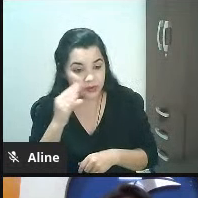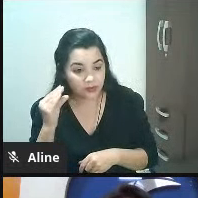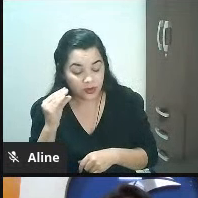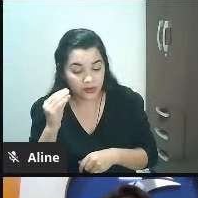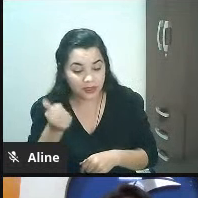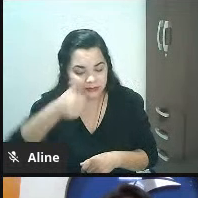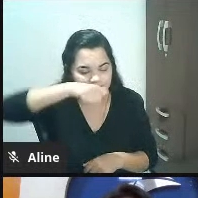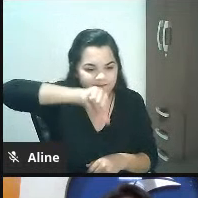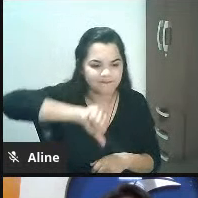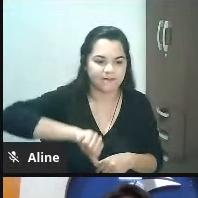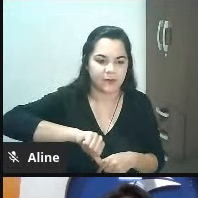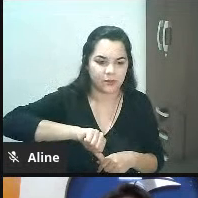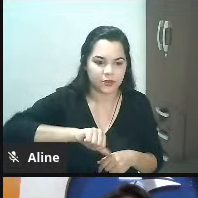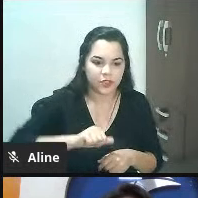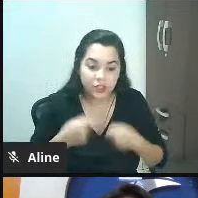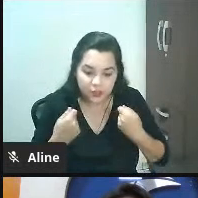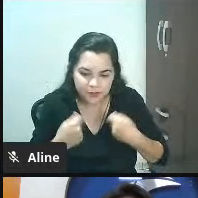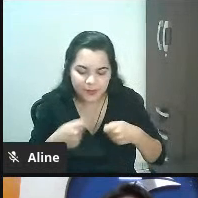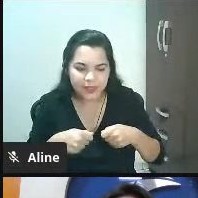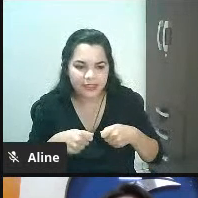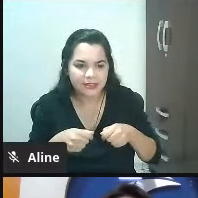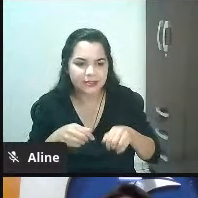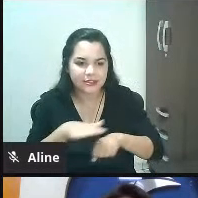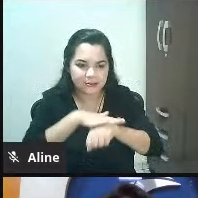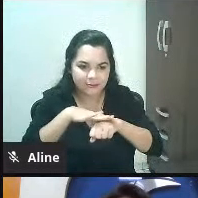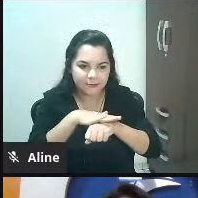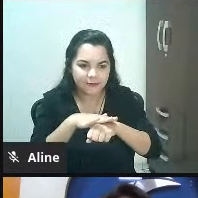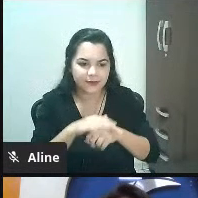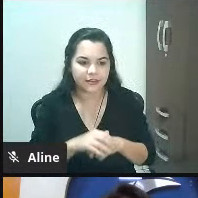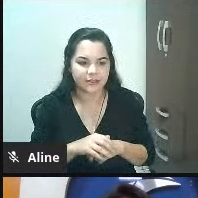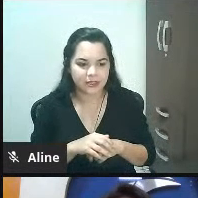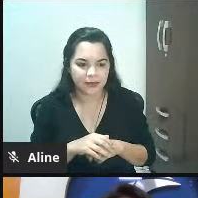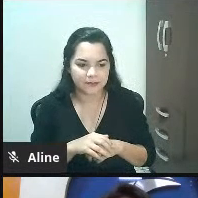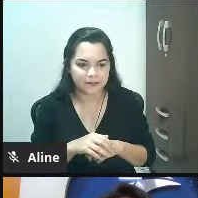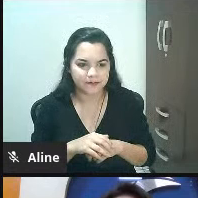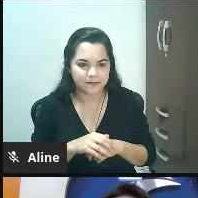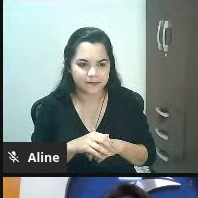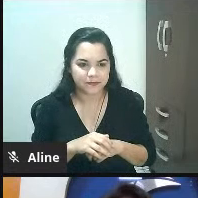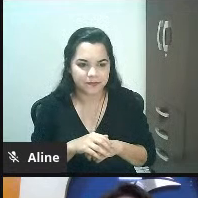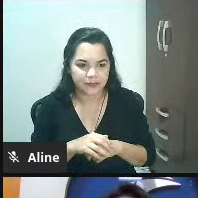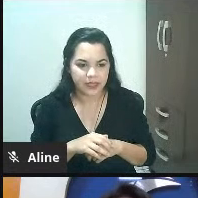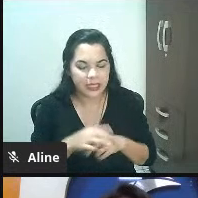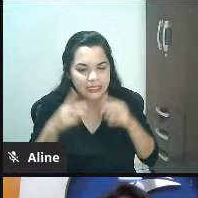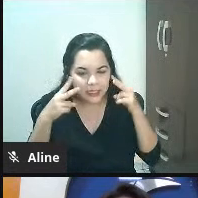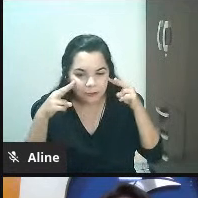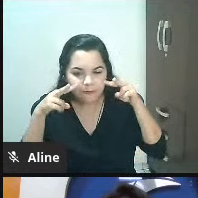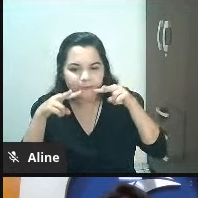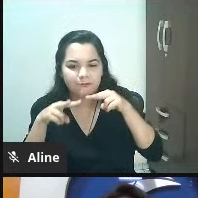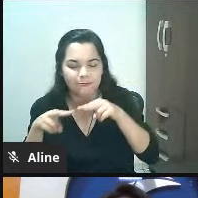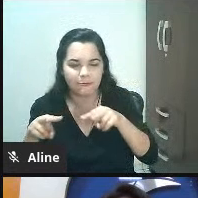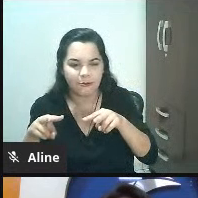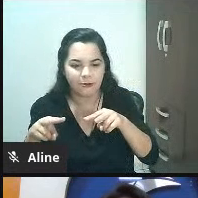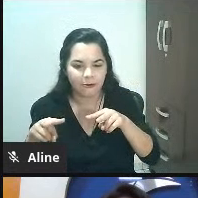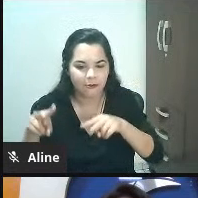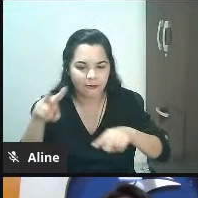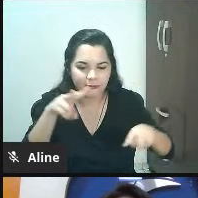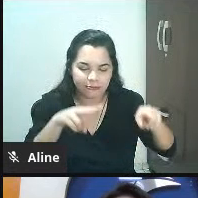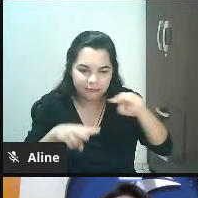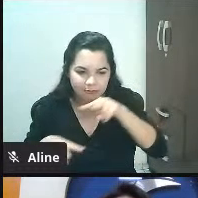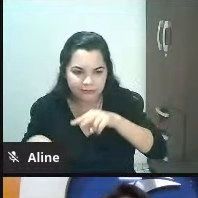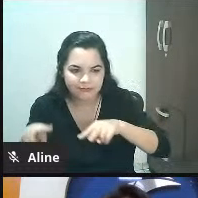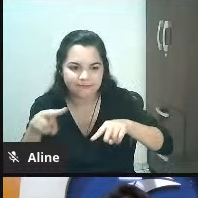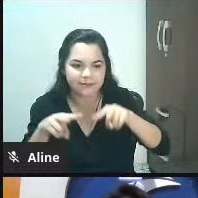falo para a liderança, antes de você questionar a equipe, questione-se, né? Quer dizer, olha para o espelho, para que a gente comece a entender